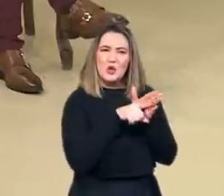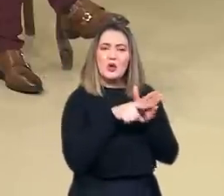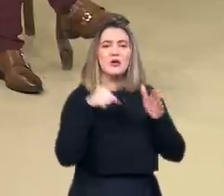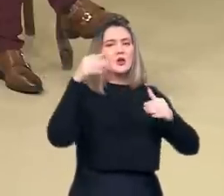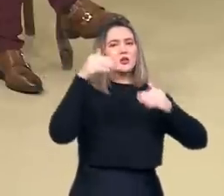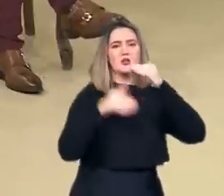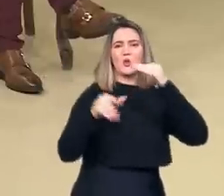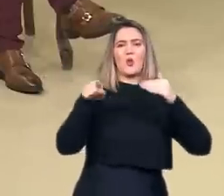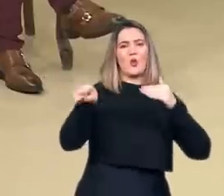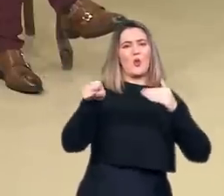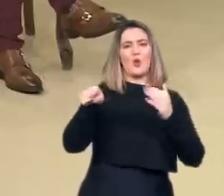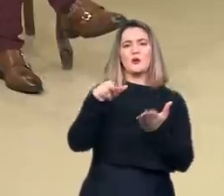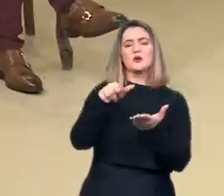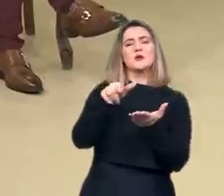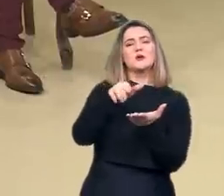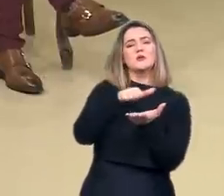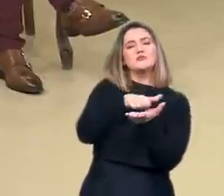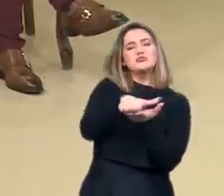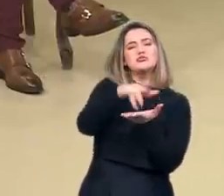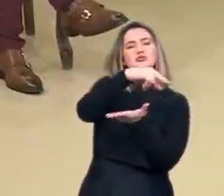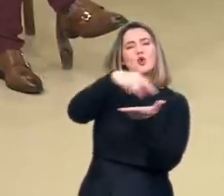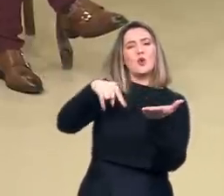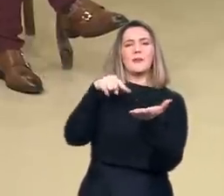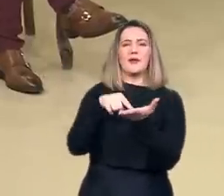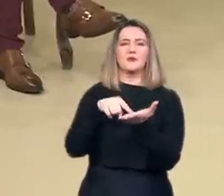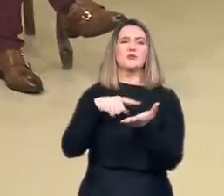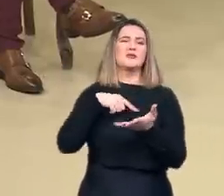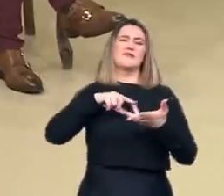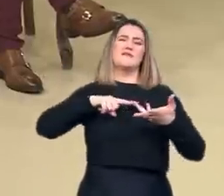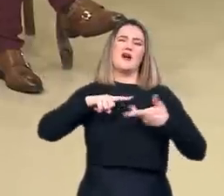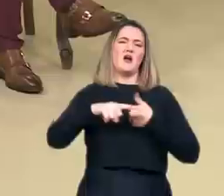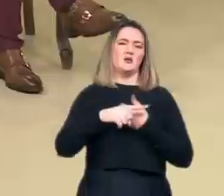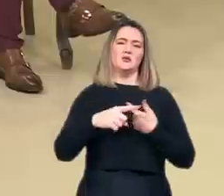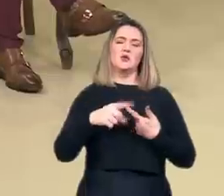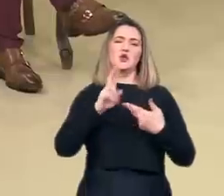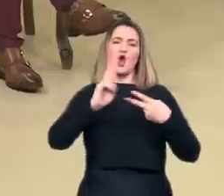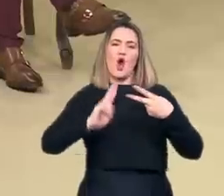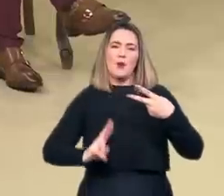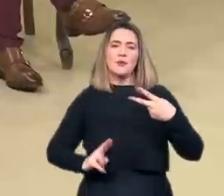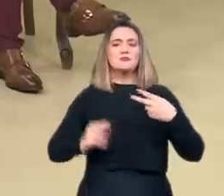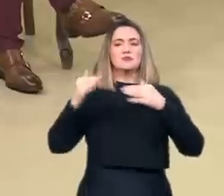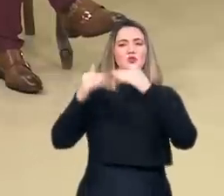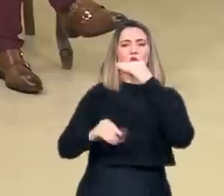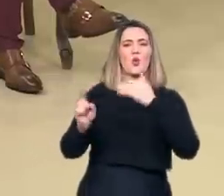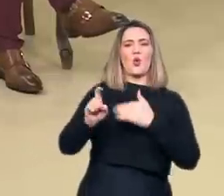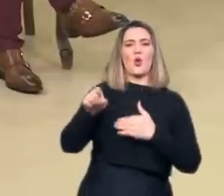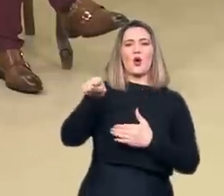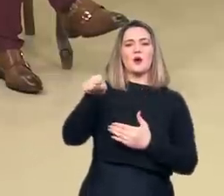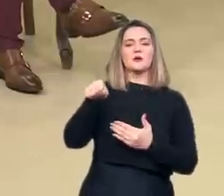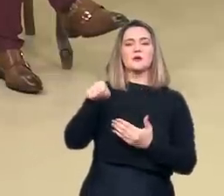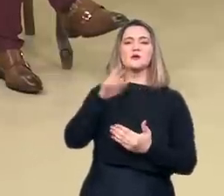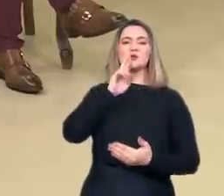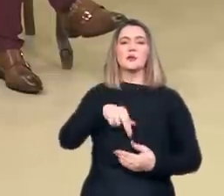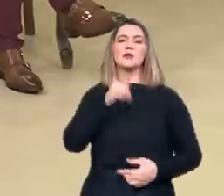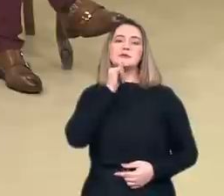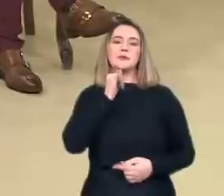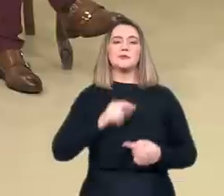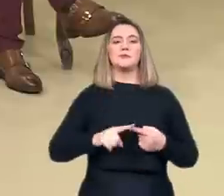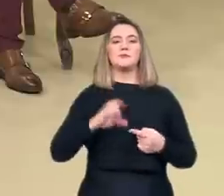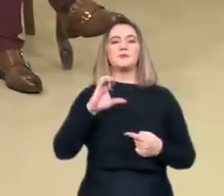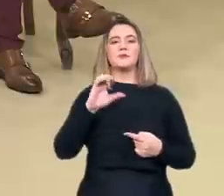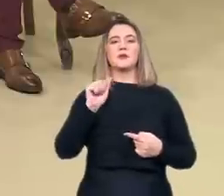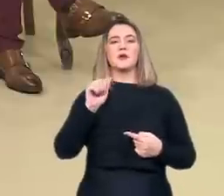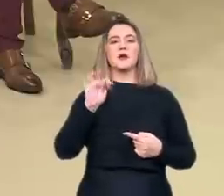apresentada nesse dossiê. Eu poderia citar aqui vários historiadores que não concordam com as conclusões daquele time, por exemplo, Catherine